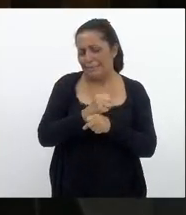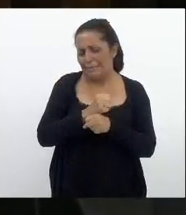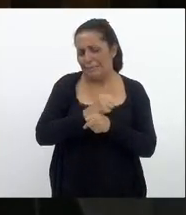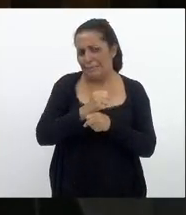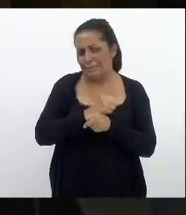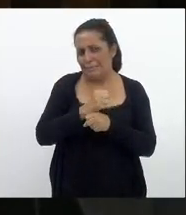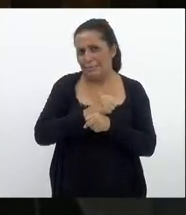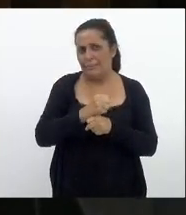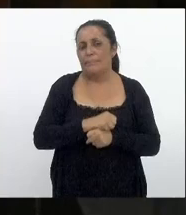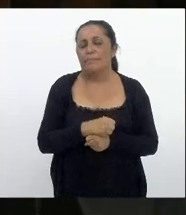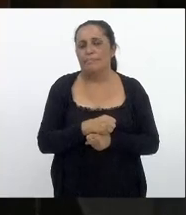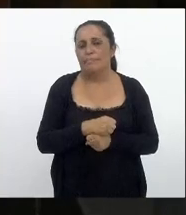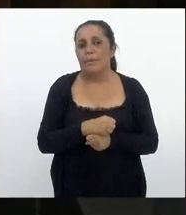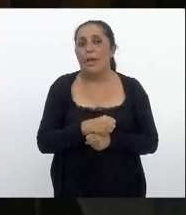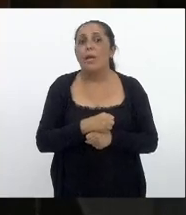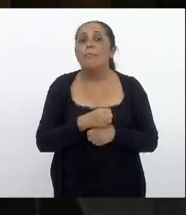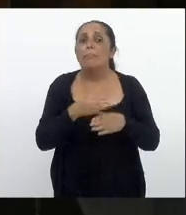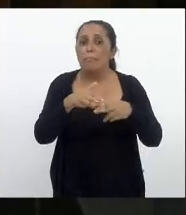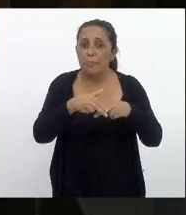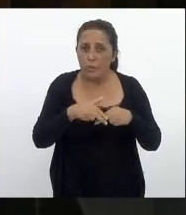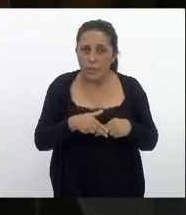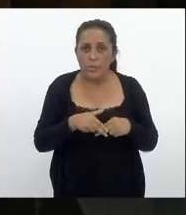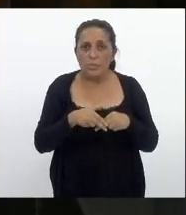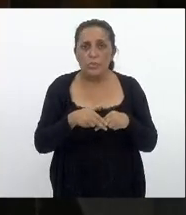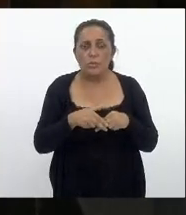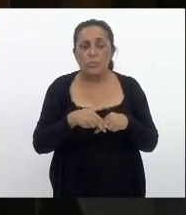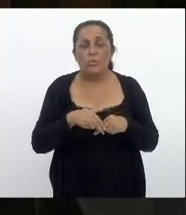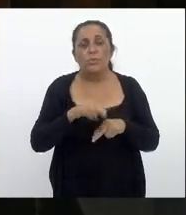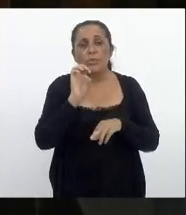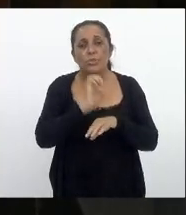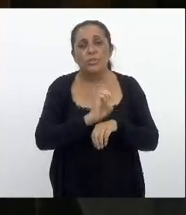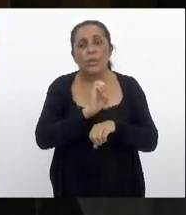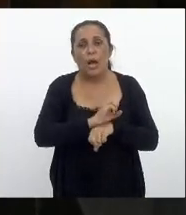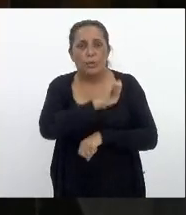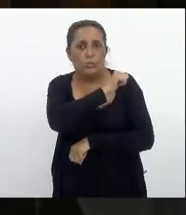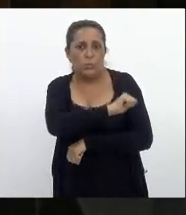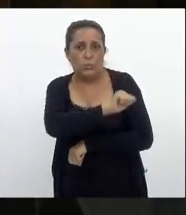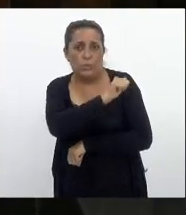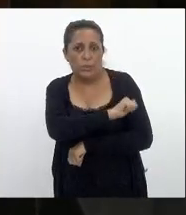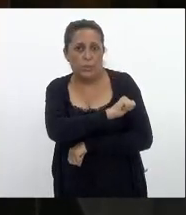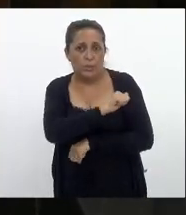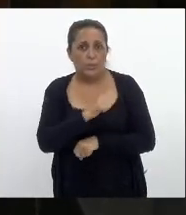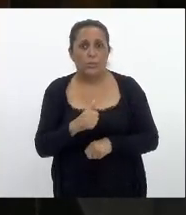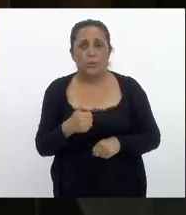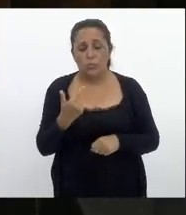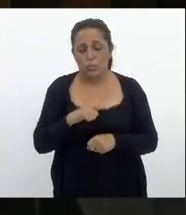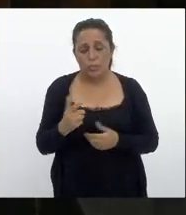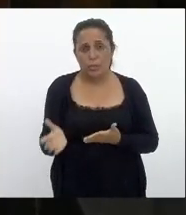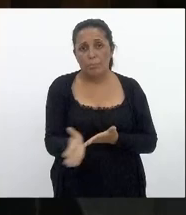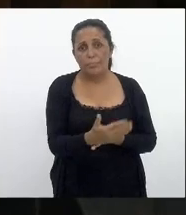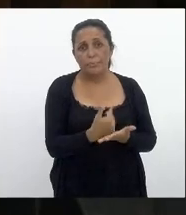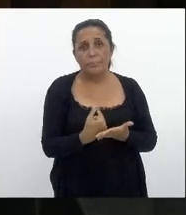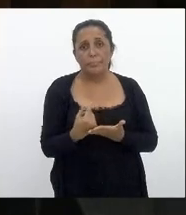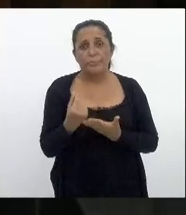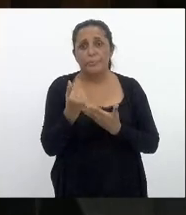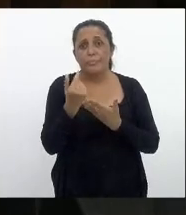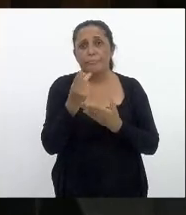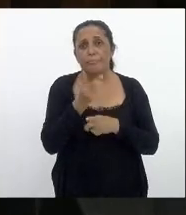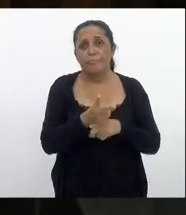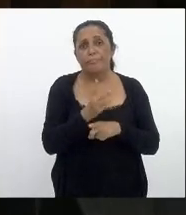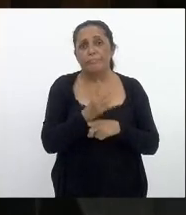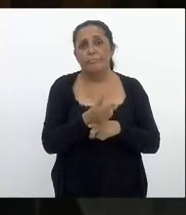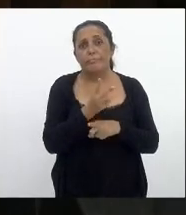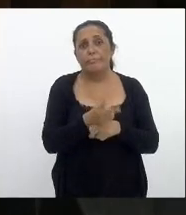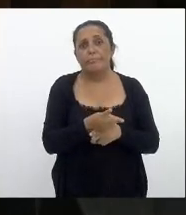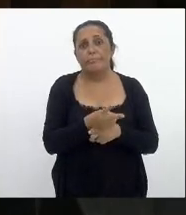e foi isso que fez o estado do Rio de Janeiro não ter recursos para manter os seus